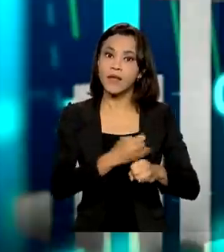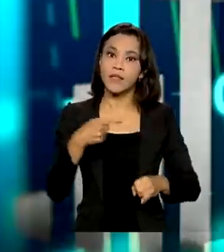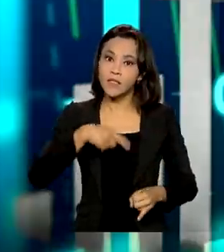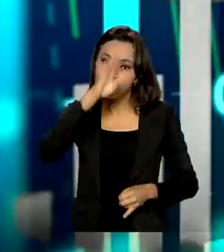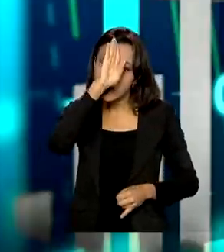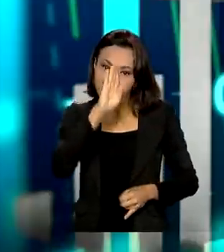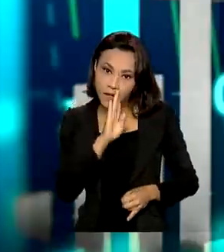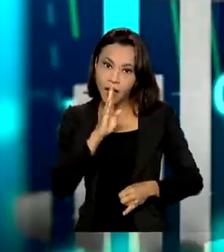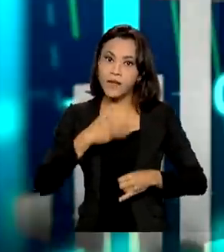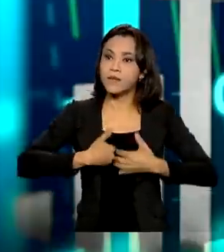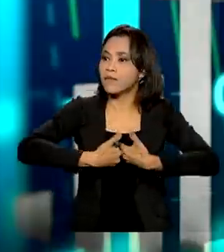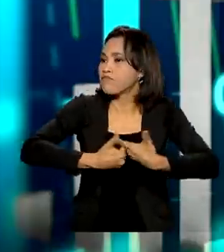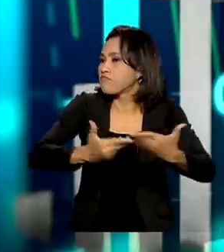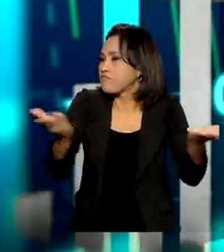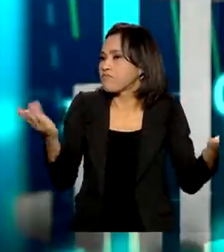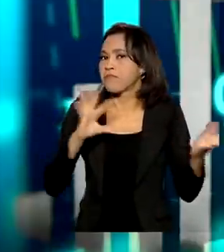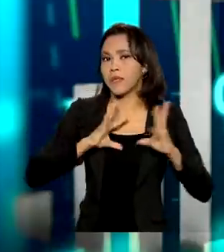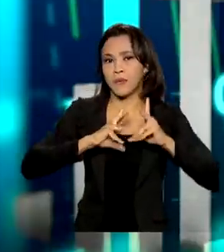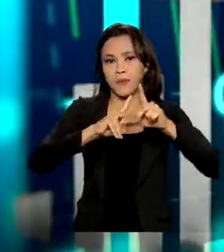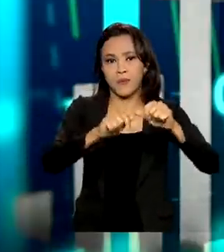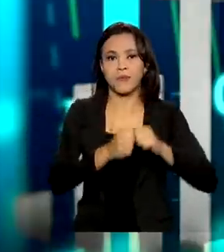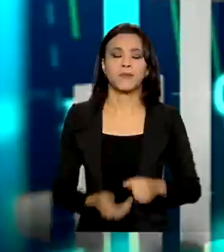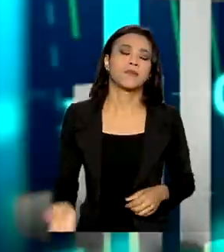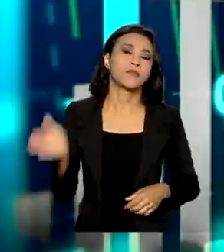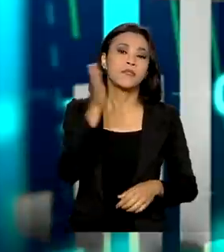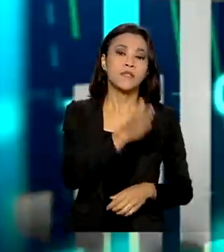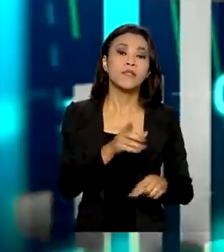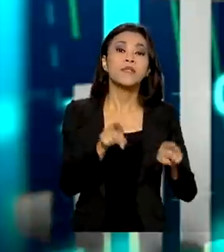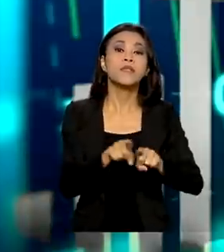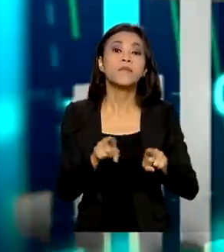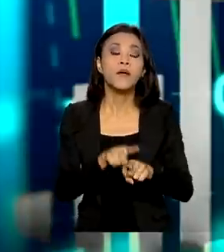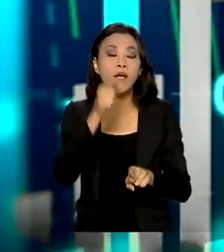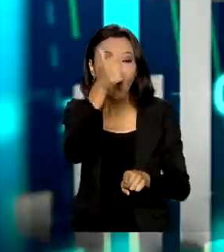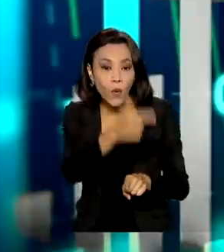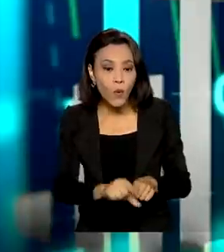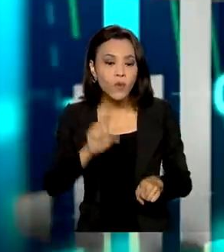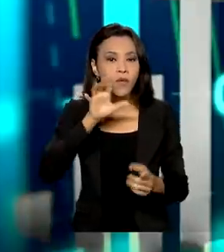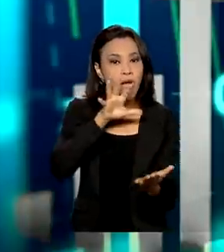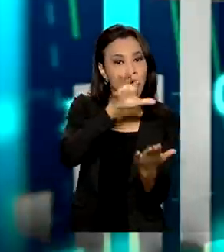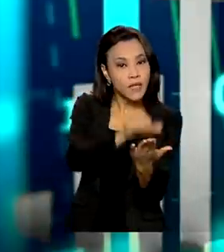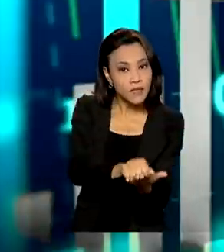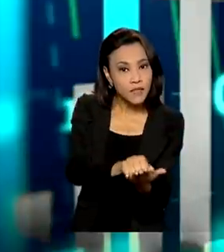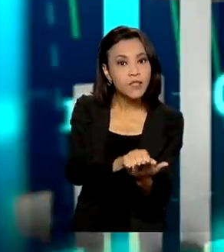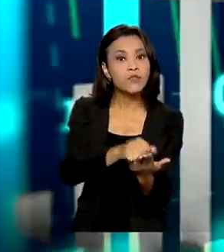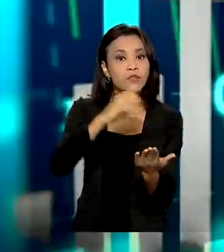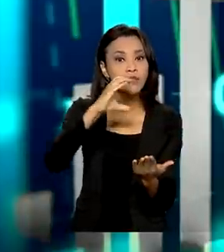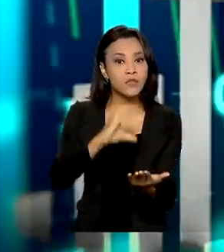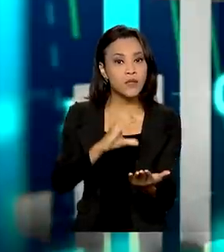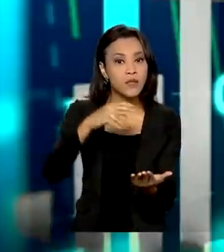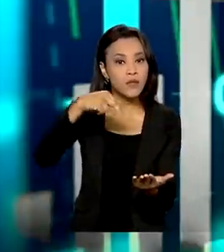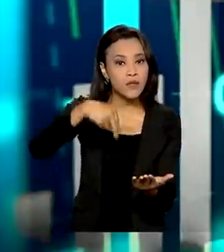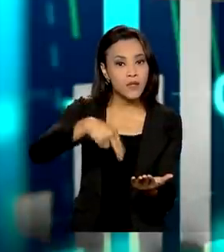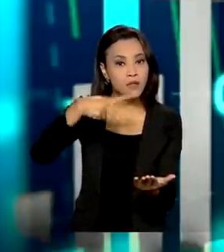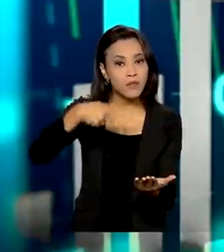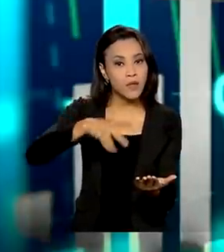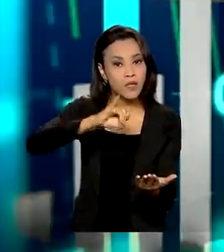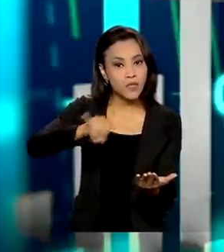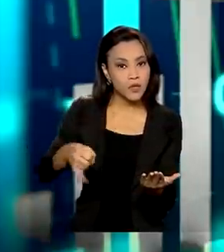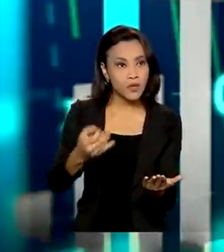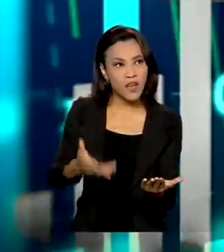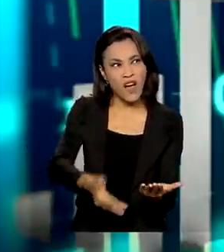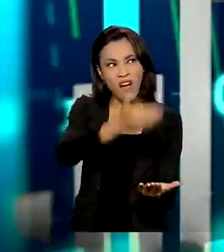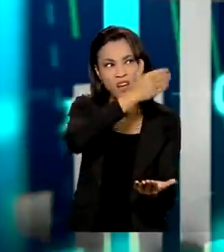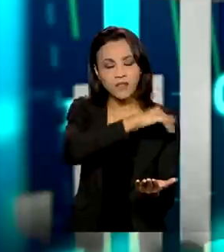universal e acessível para todos. E também foi permitido o registro automático do CNPJ, poupando também muito tempo que era